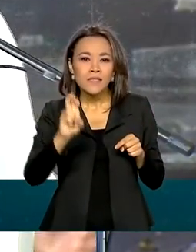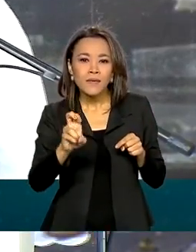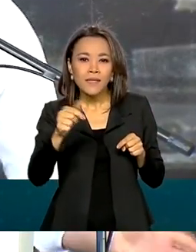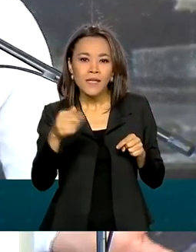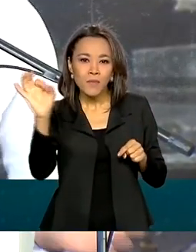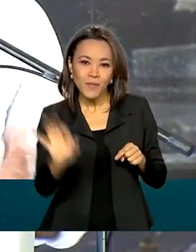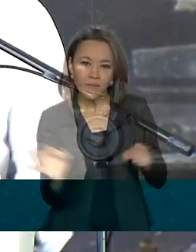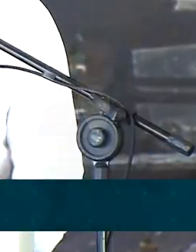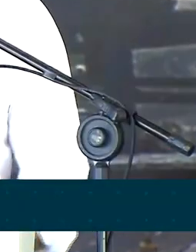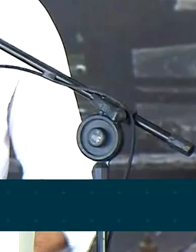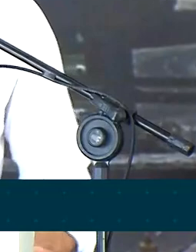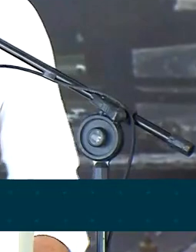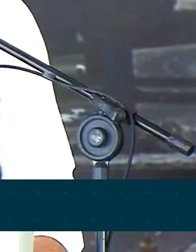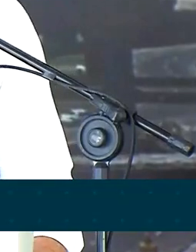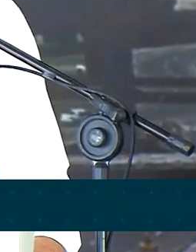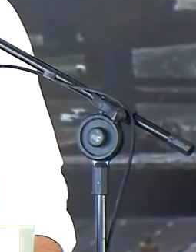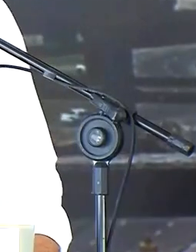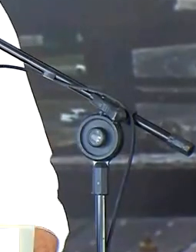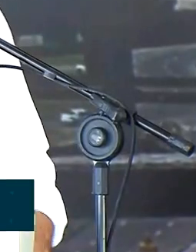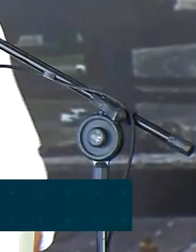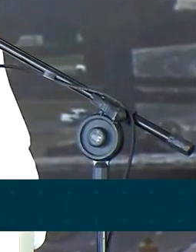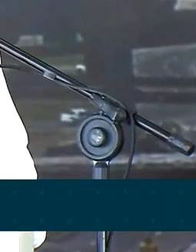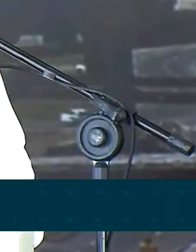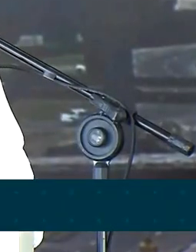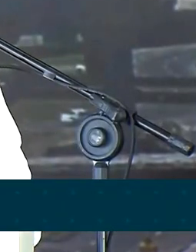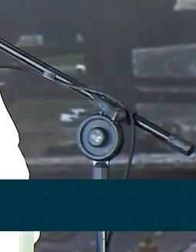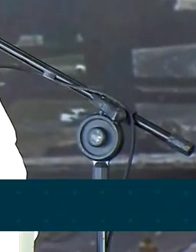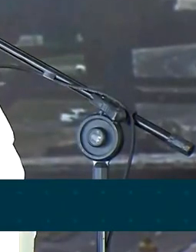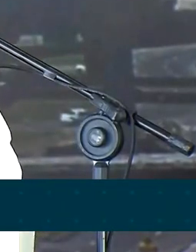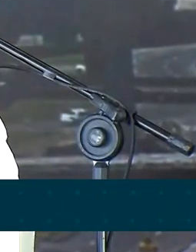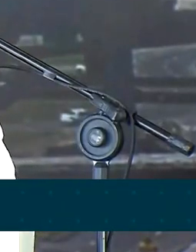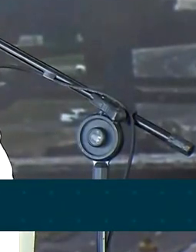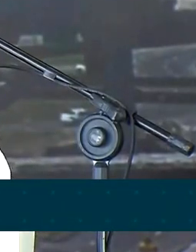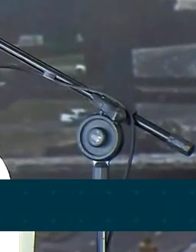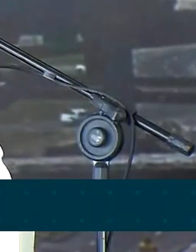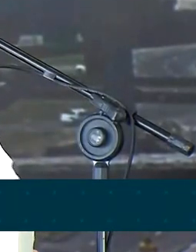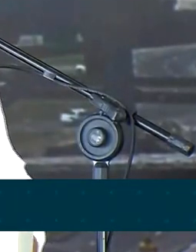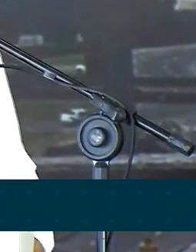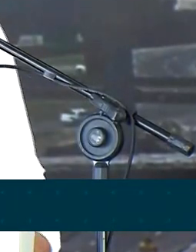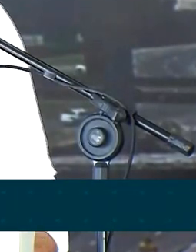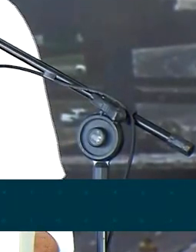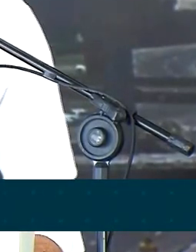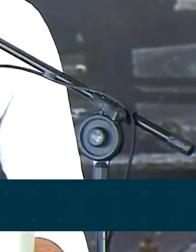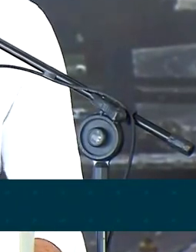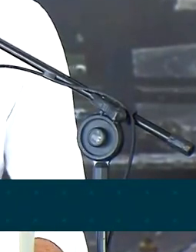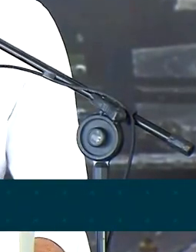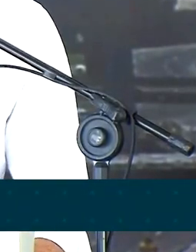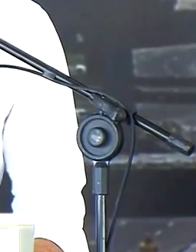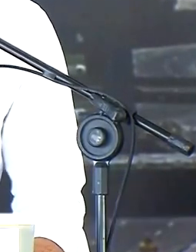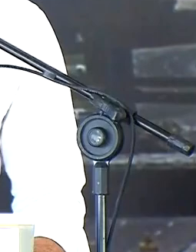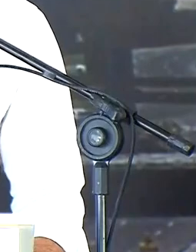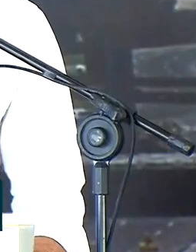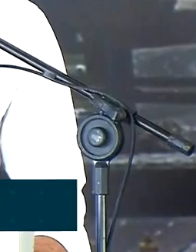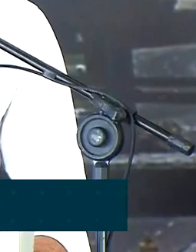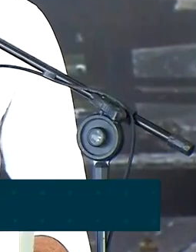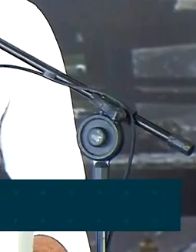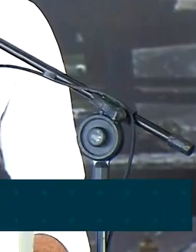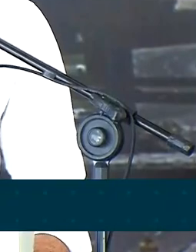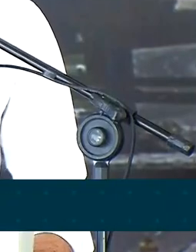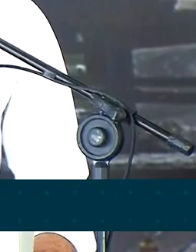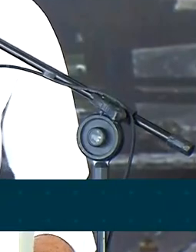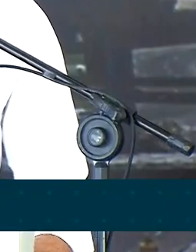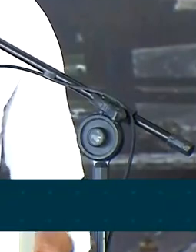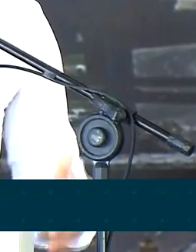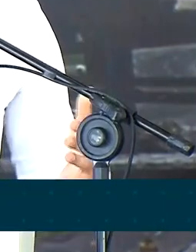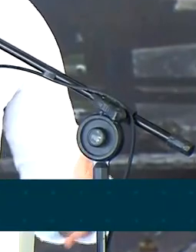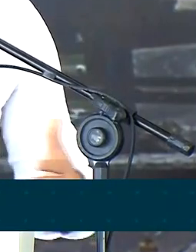Com a obra da duplicação e a ponte, nós temos, sem dúvida nenhuma, a redução de custos logísticos importantes para colocar o